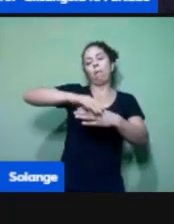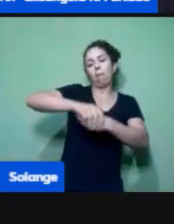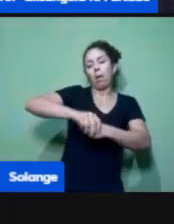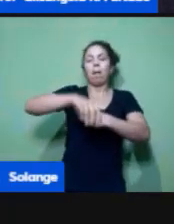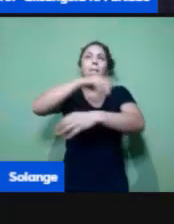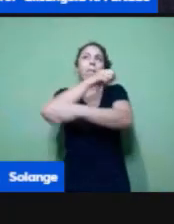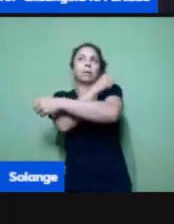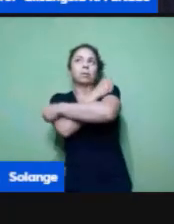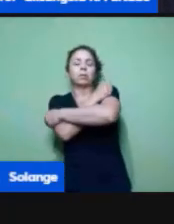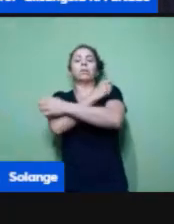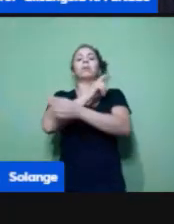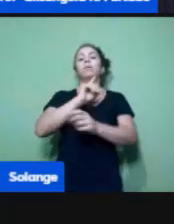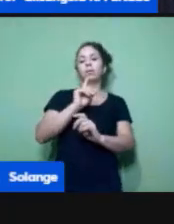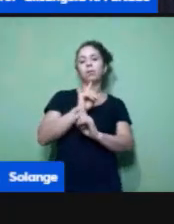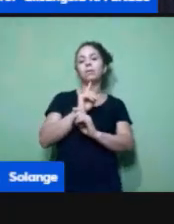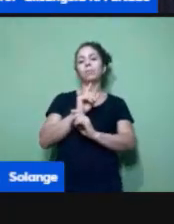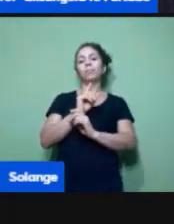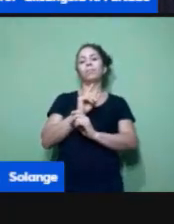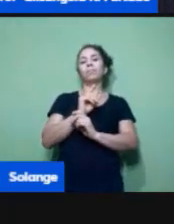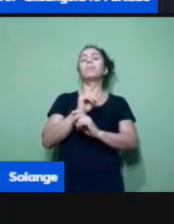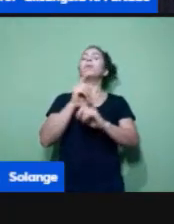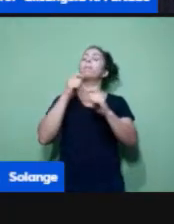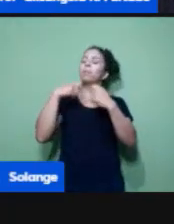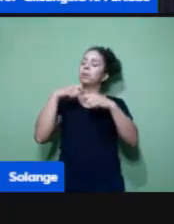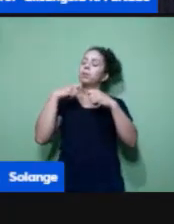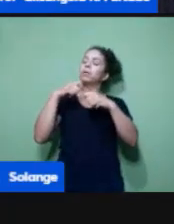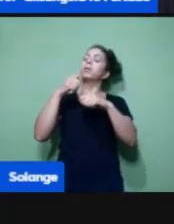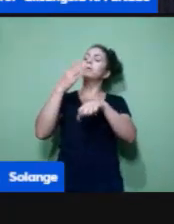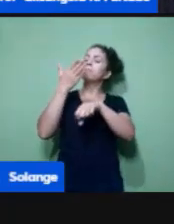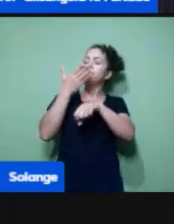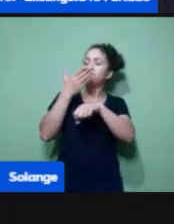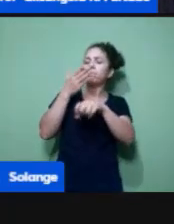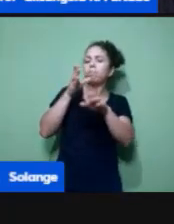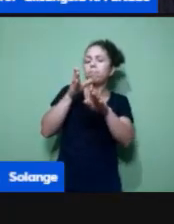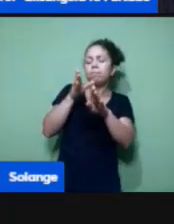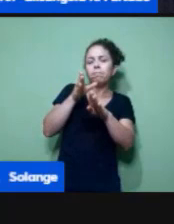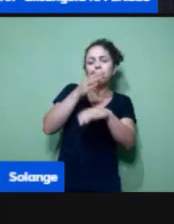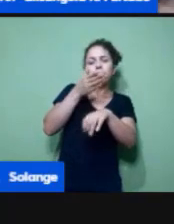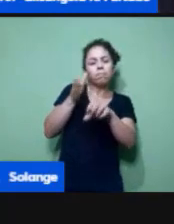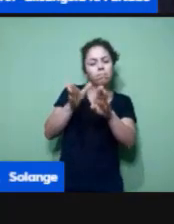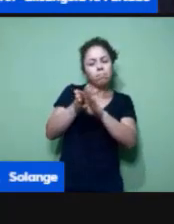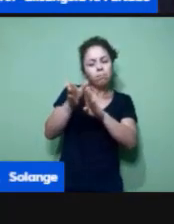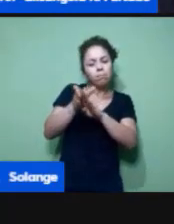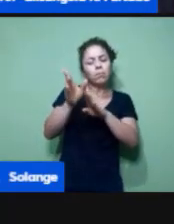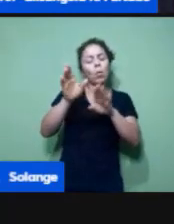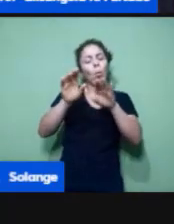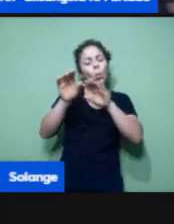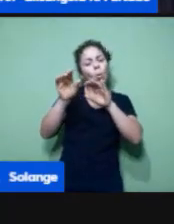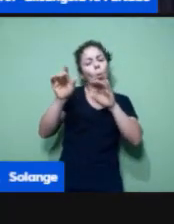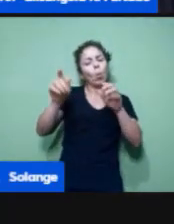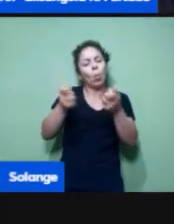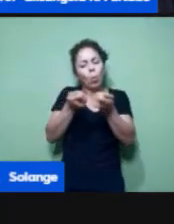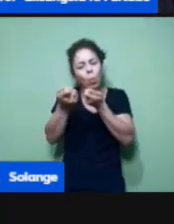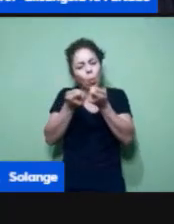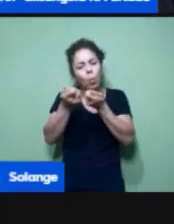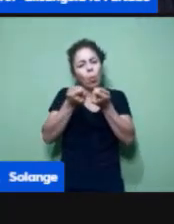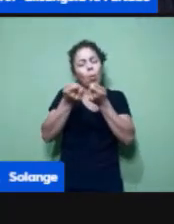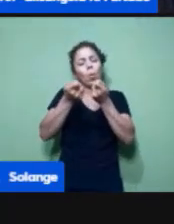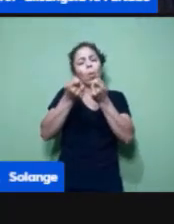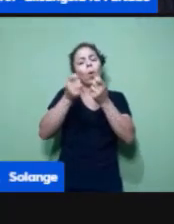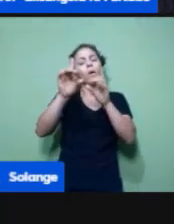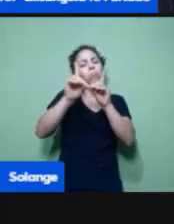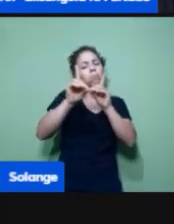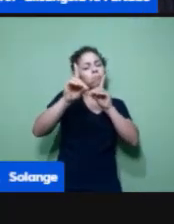Então, nesse momento, vamos tentar fazer de uma forma que as crianças, elas mantêm esse distanciamento,